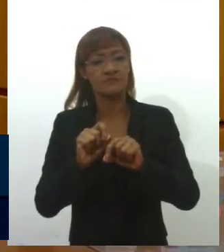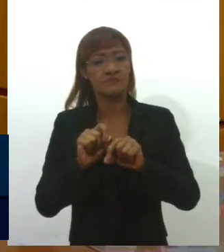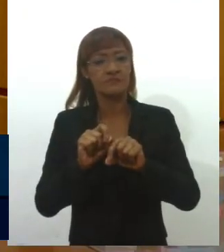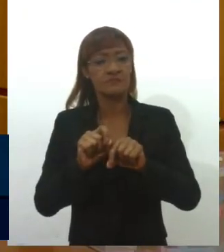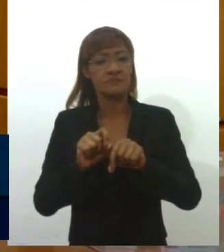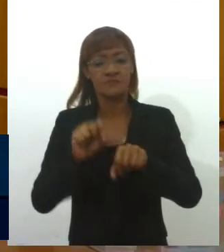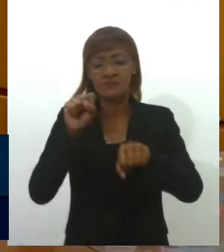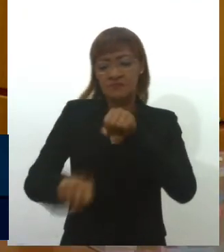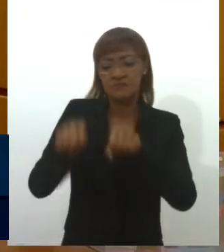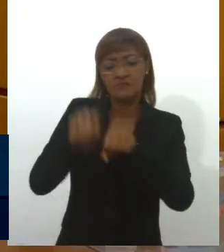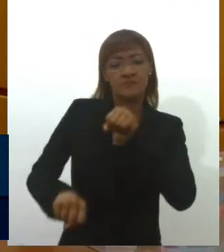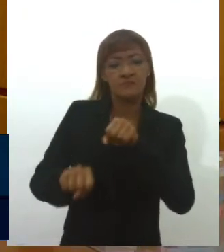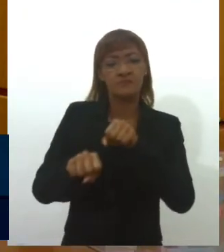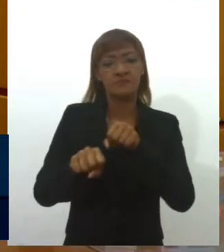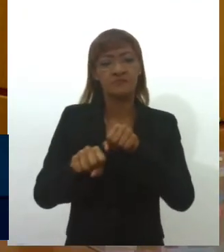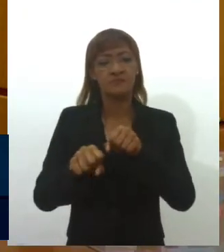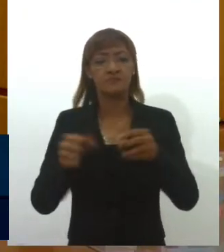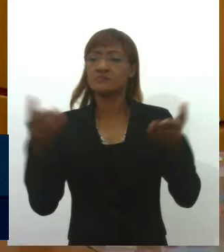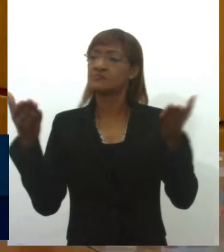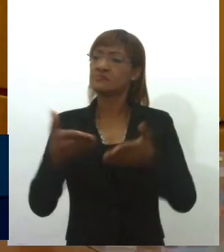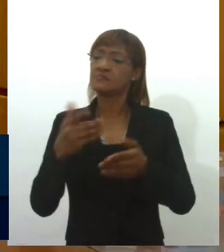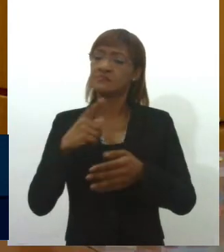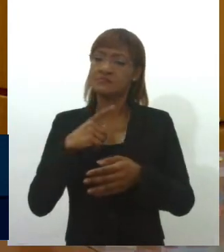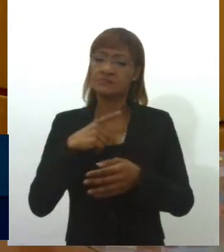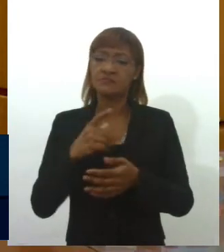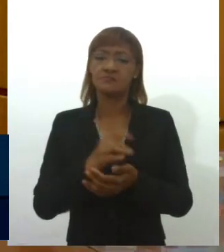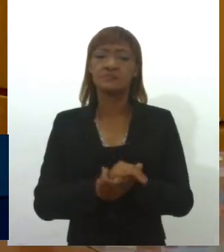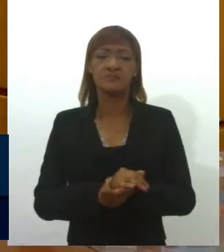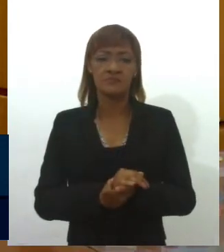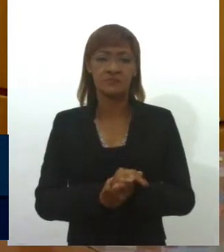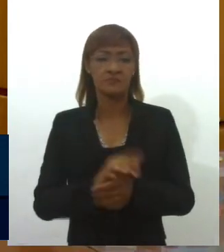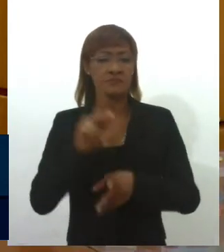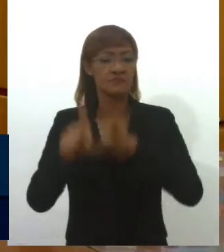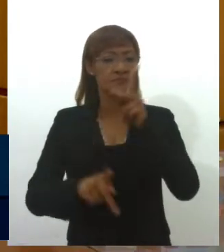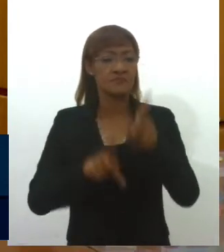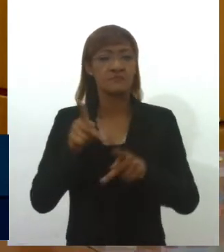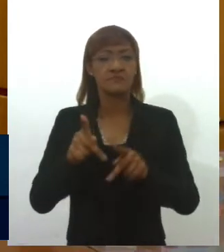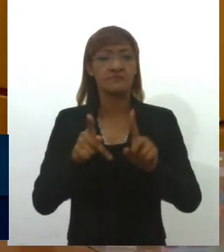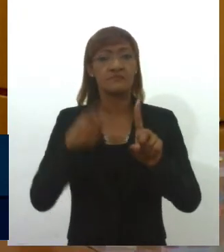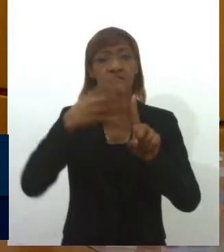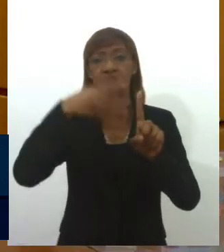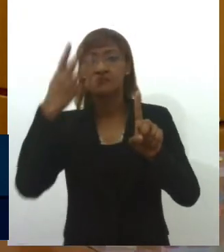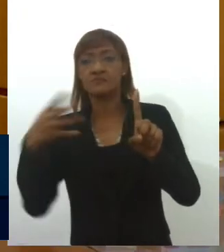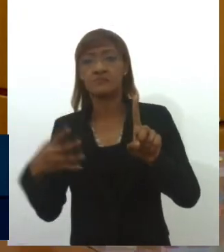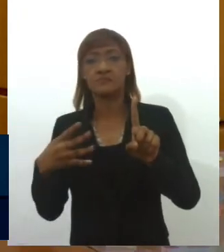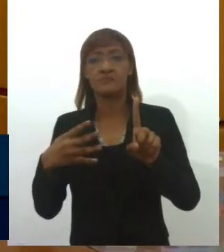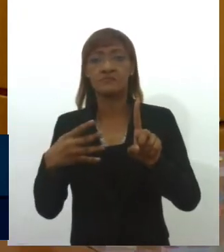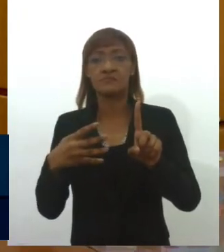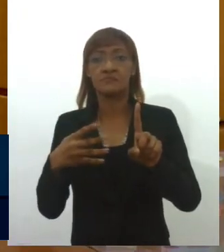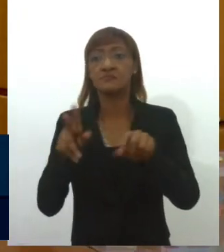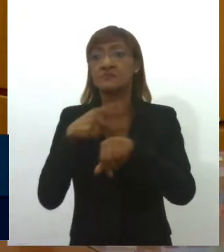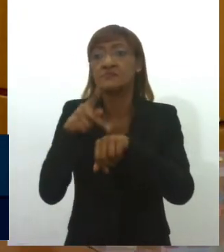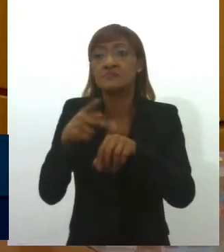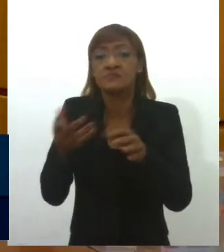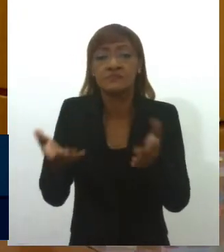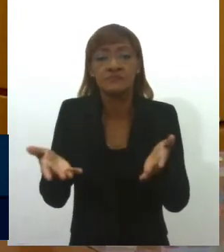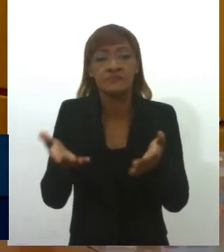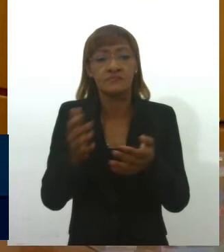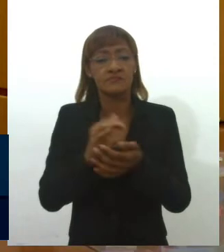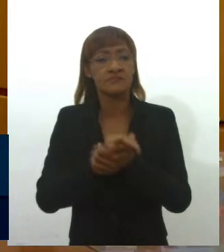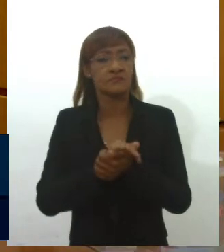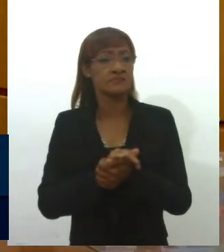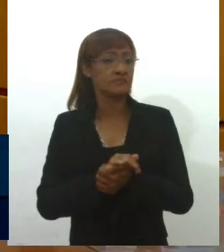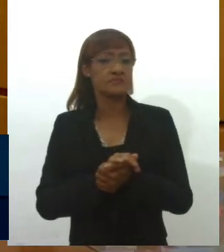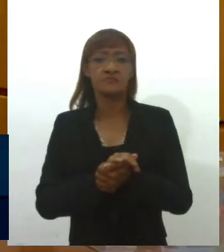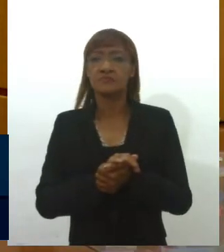assassinatos violentos que atingem a população LGBTQIA mais no nosso país. Um país que continua